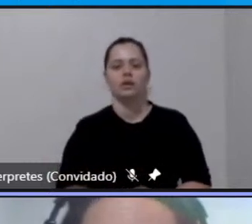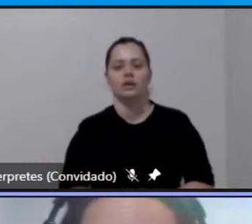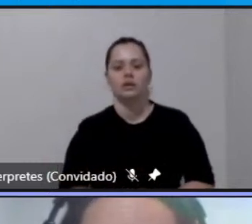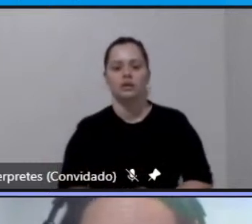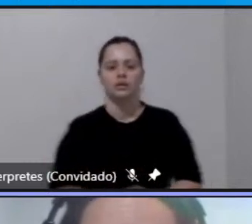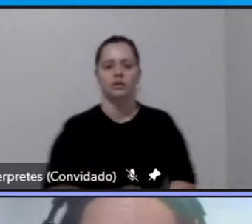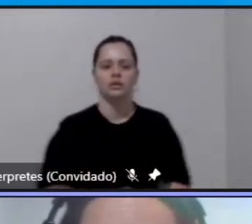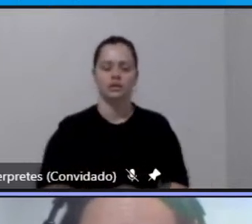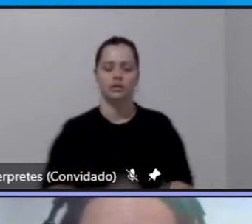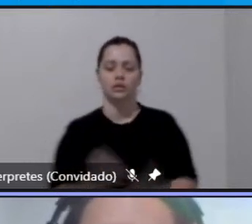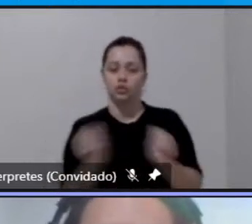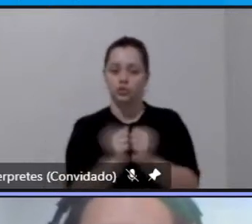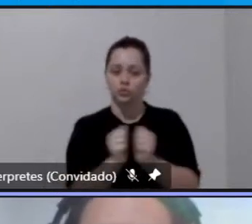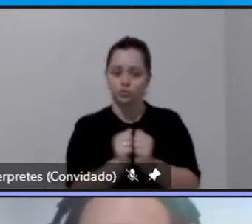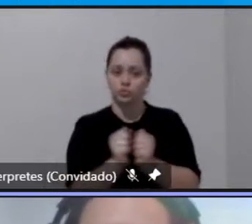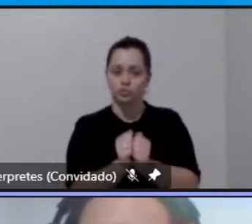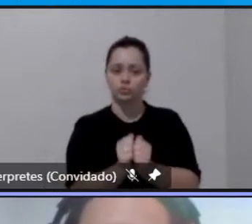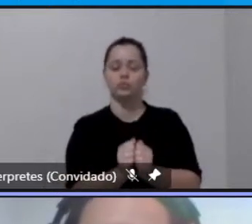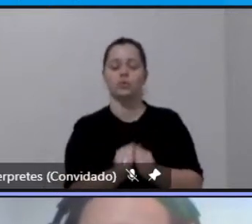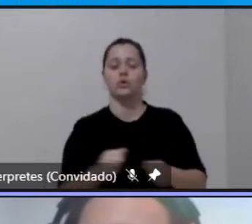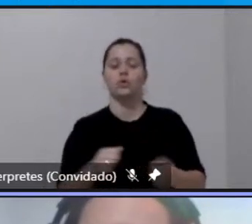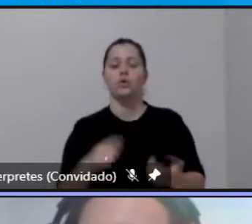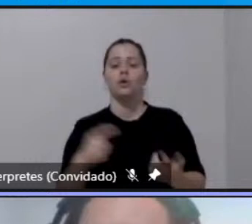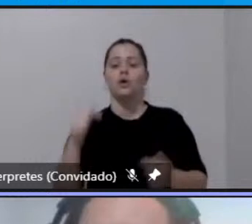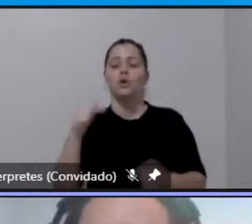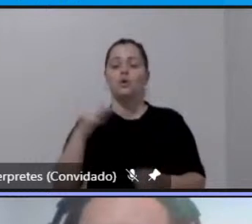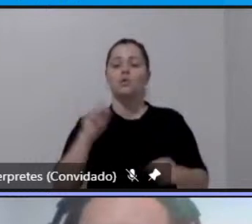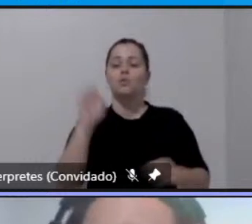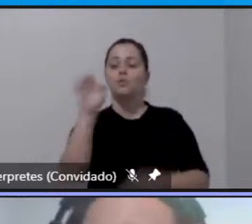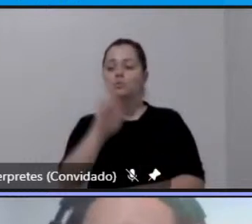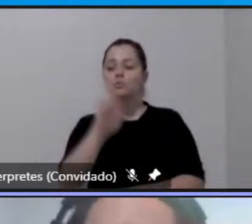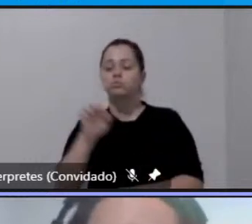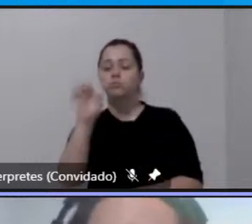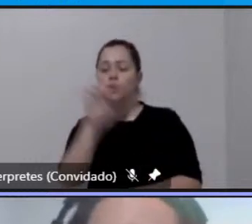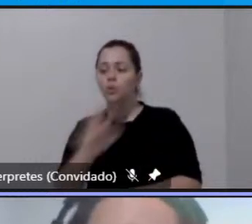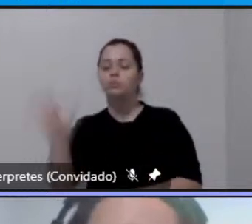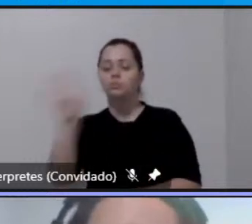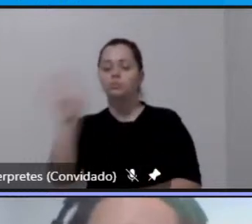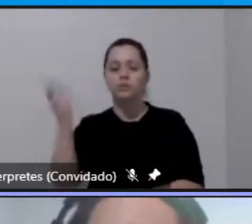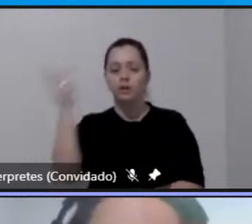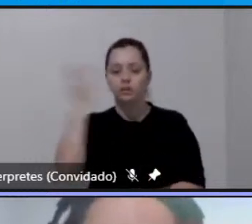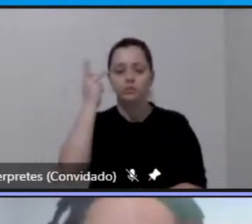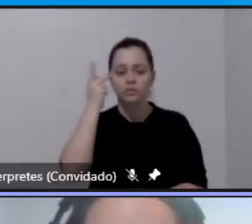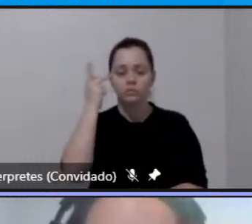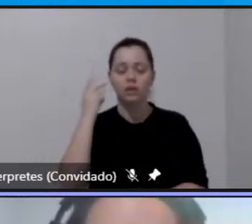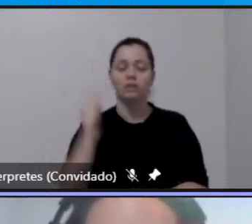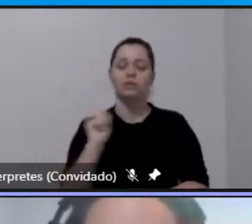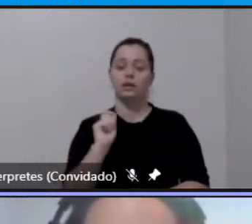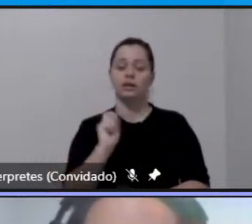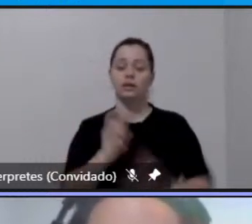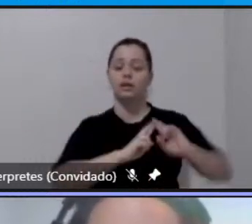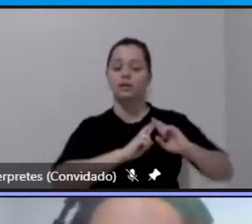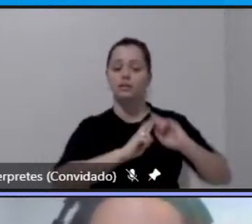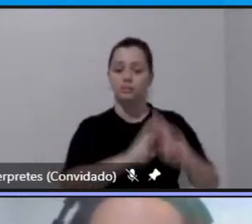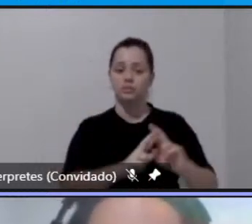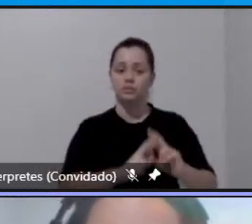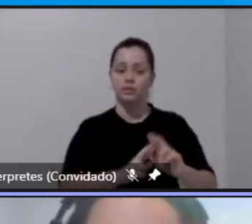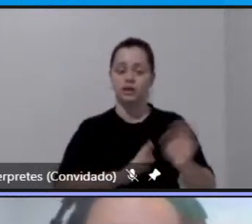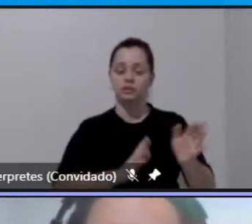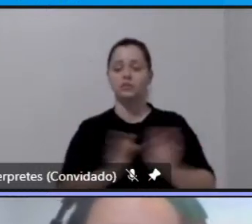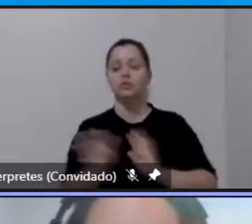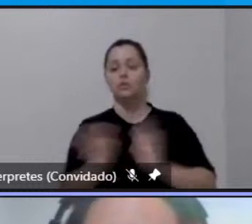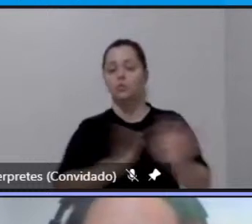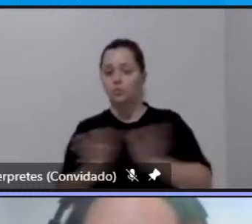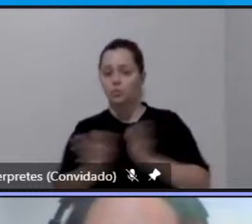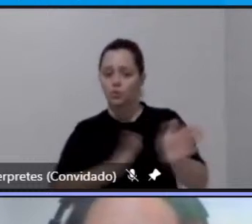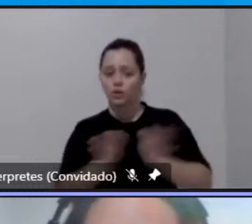estado de São Paulo que é a responsável pelas linhas intermunicipais